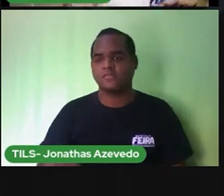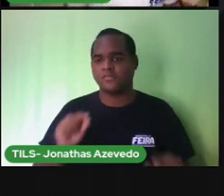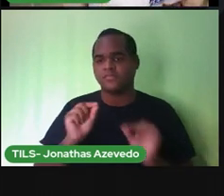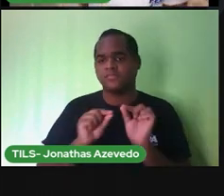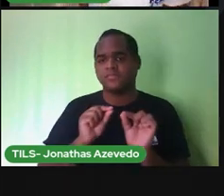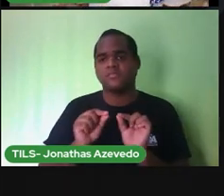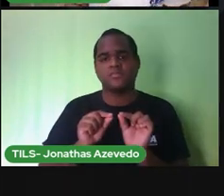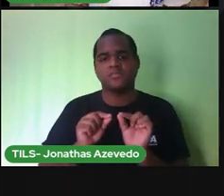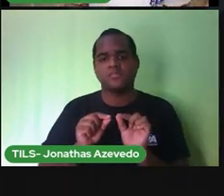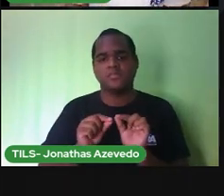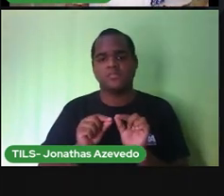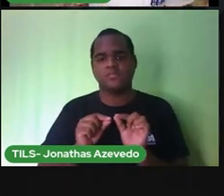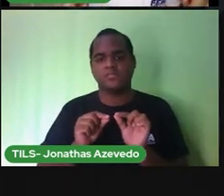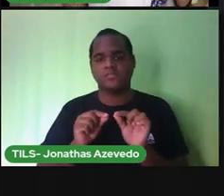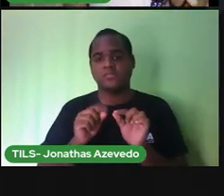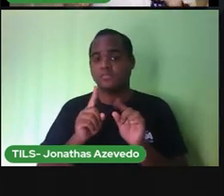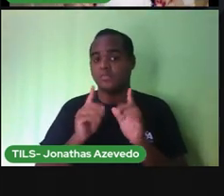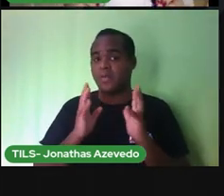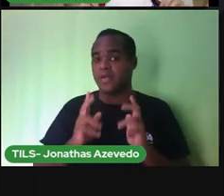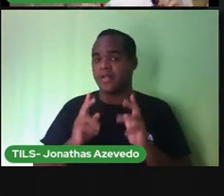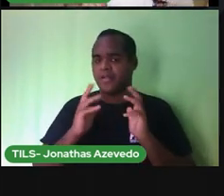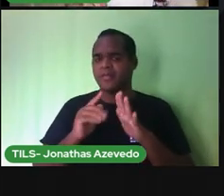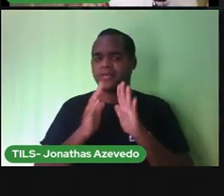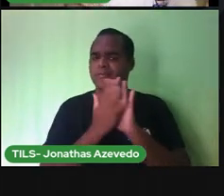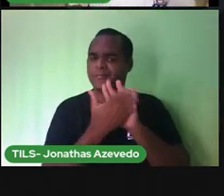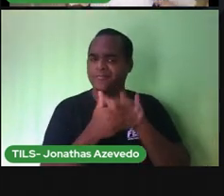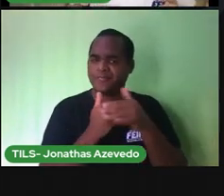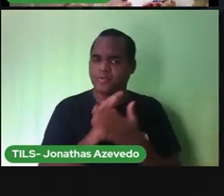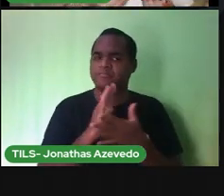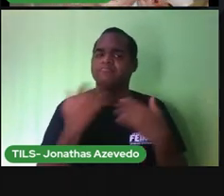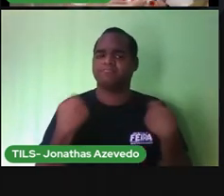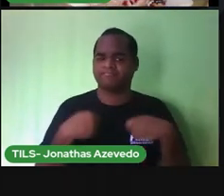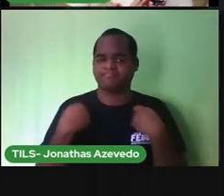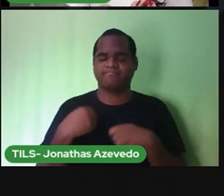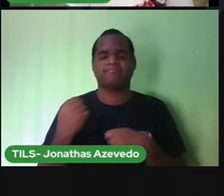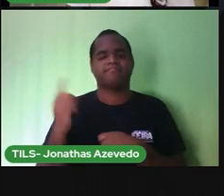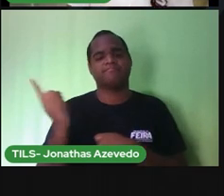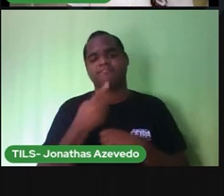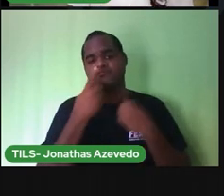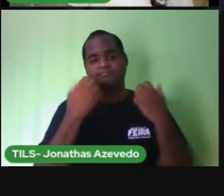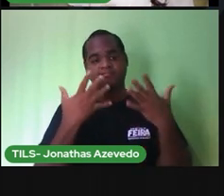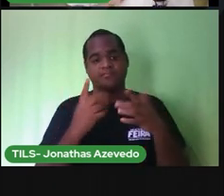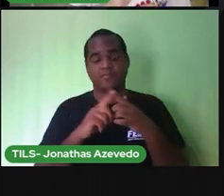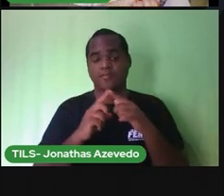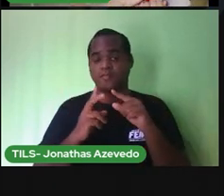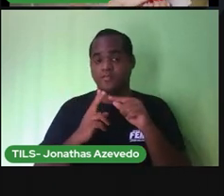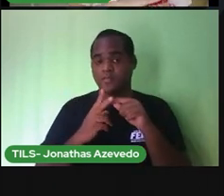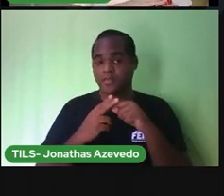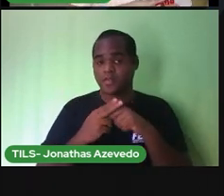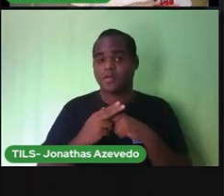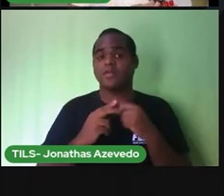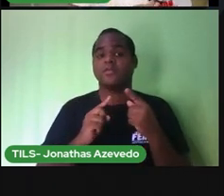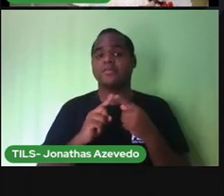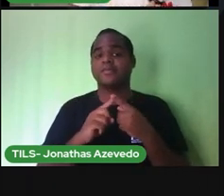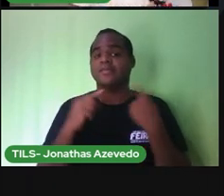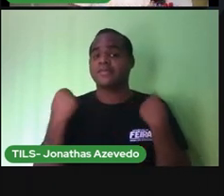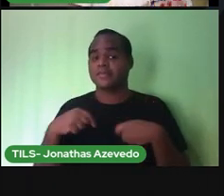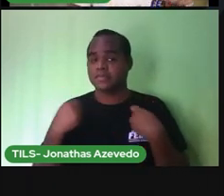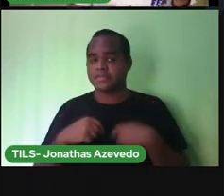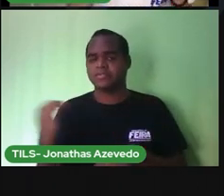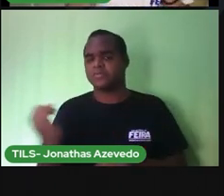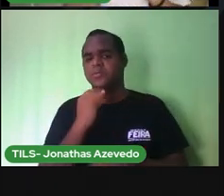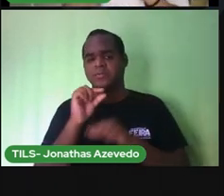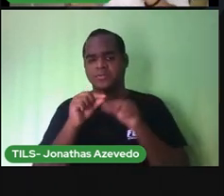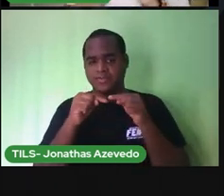A mão vai ficar limpinha. E nós precisamos também deixar as unhas do tamanho ideal